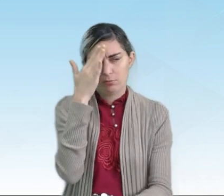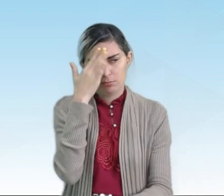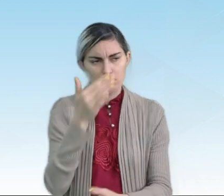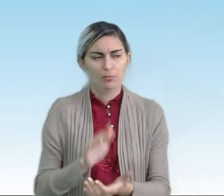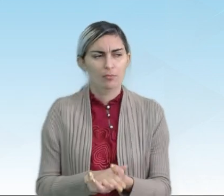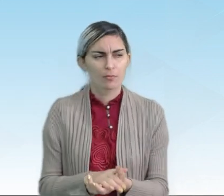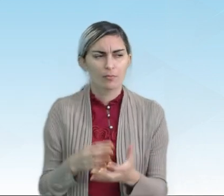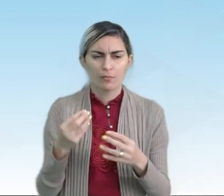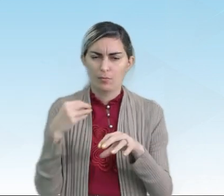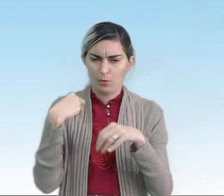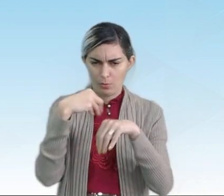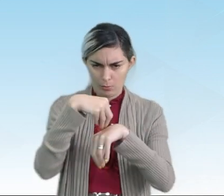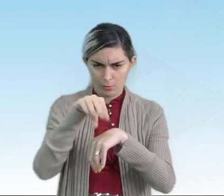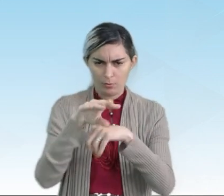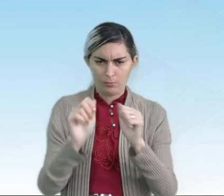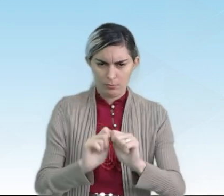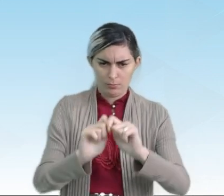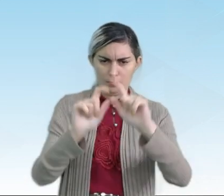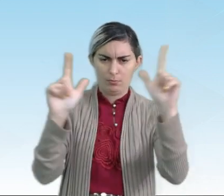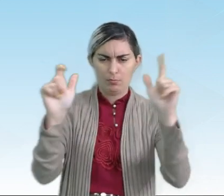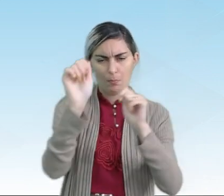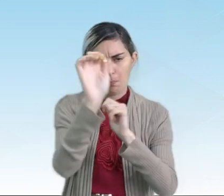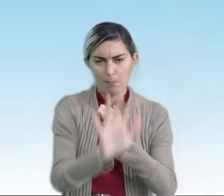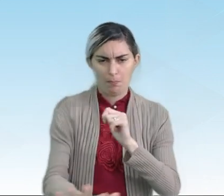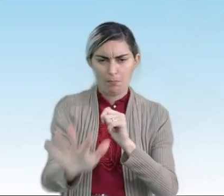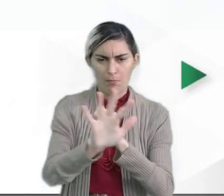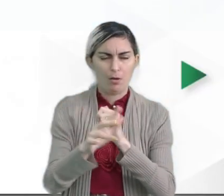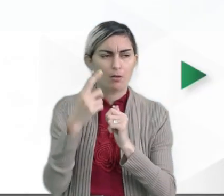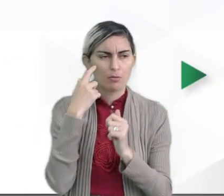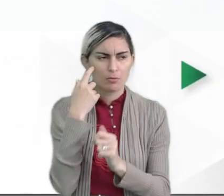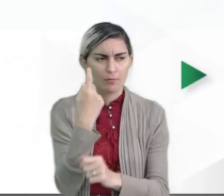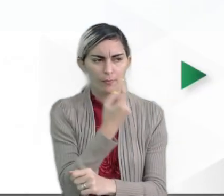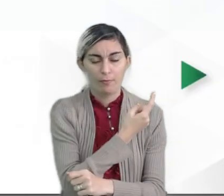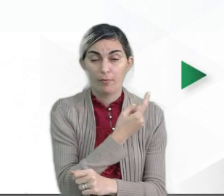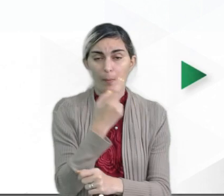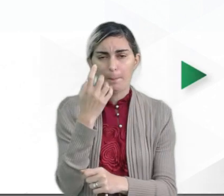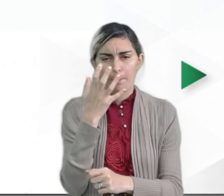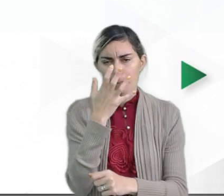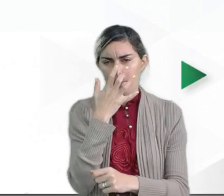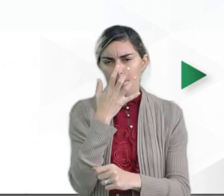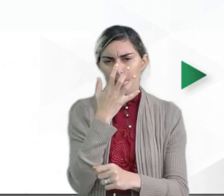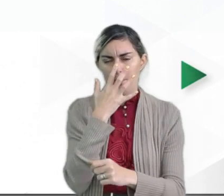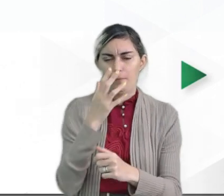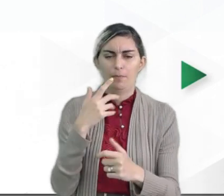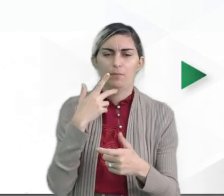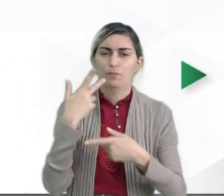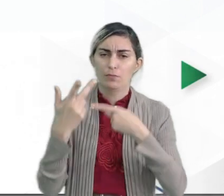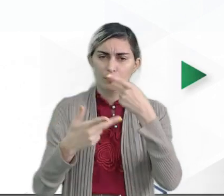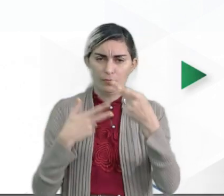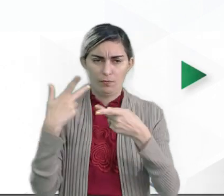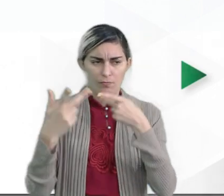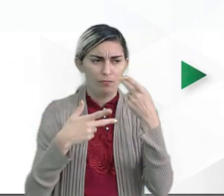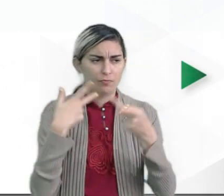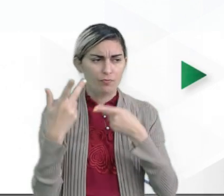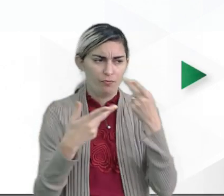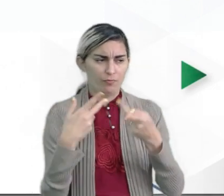Coloca aí na imagem da telinha para que vocês possam observar quando a gente fala da